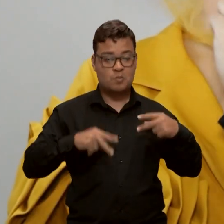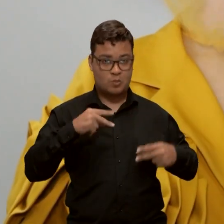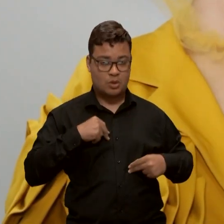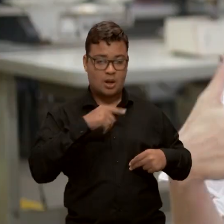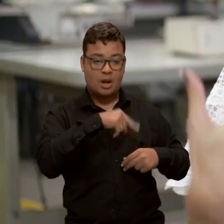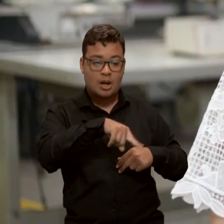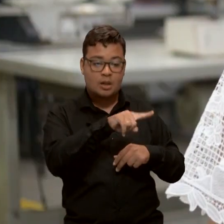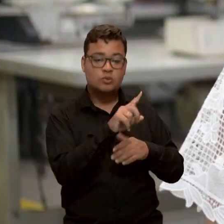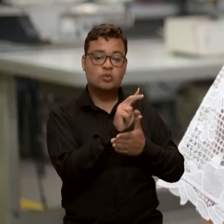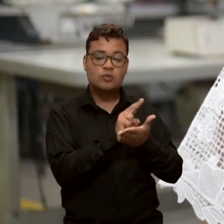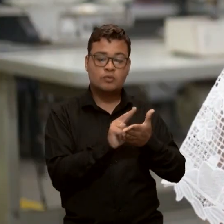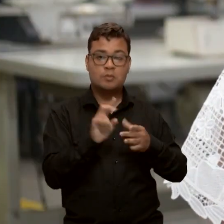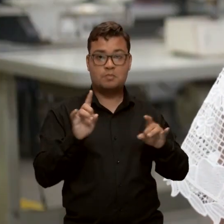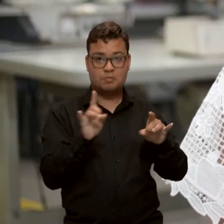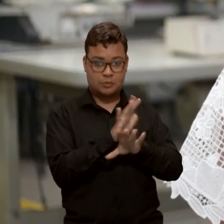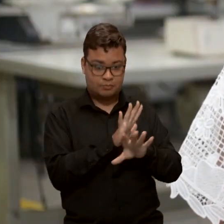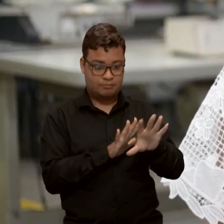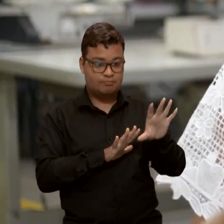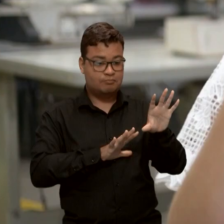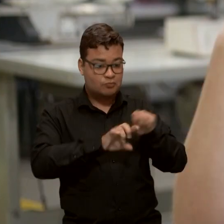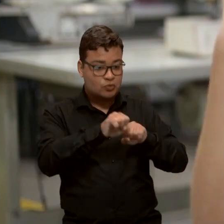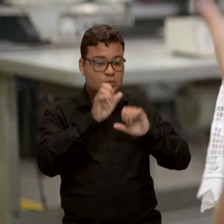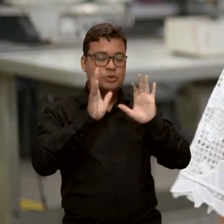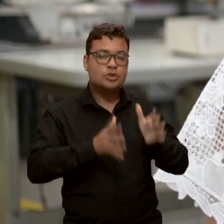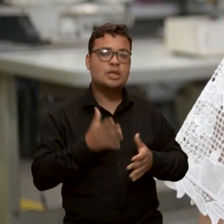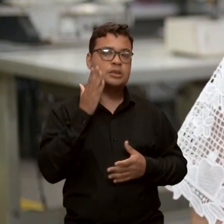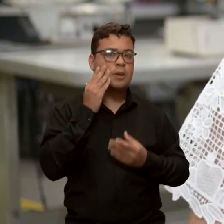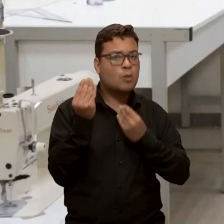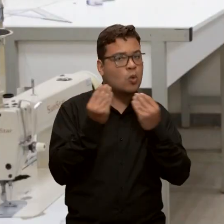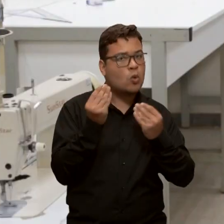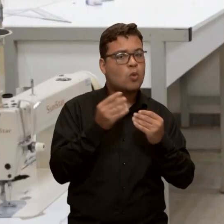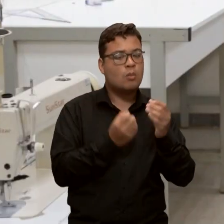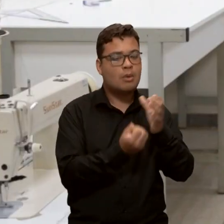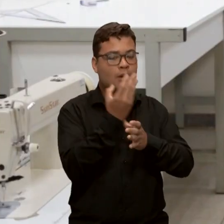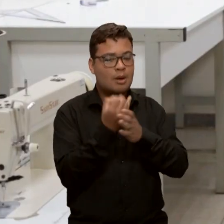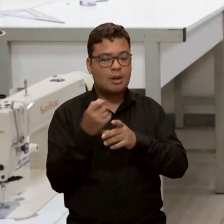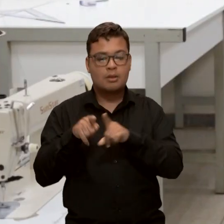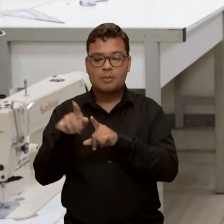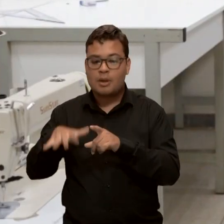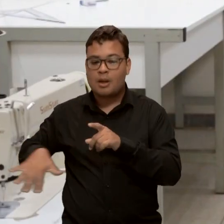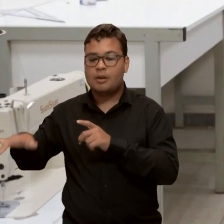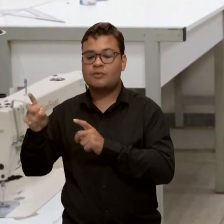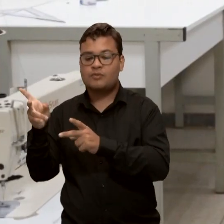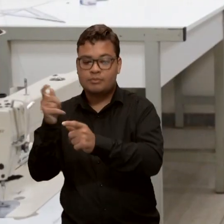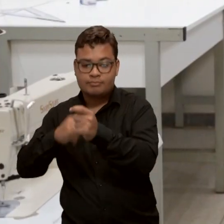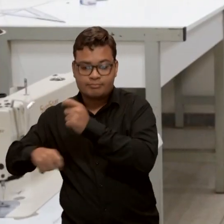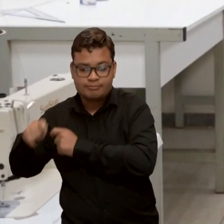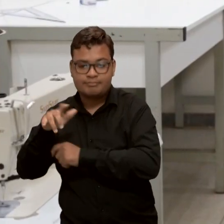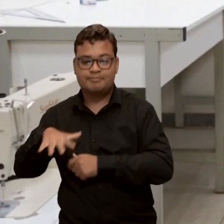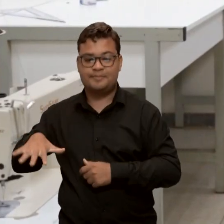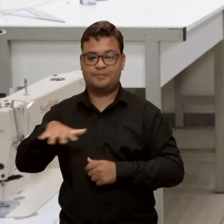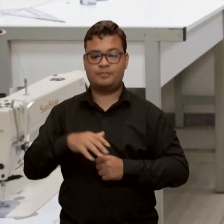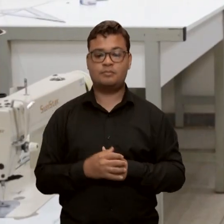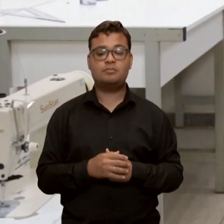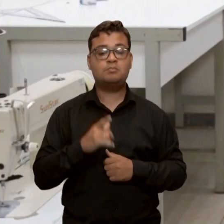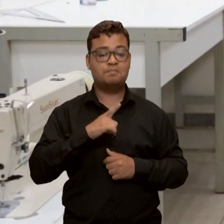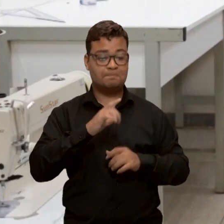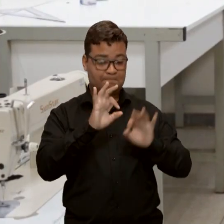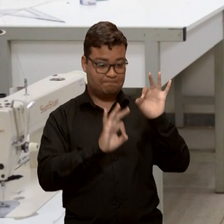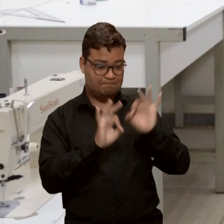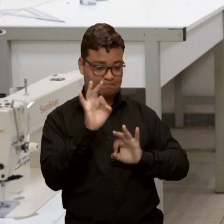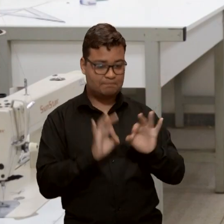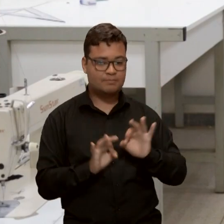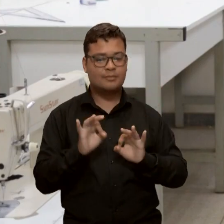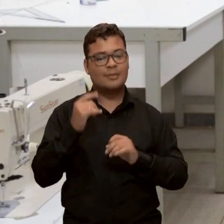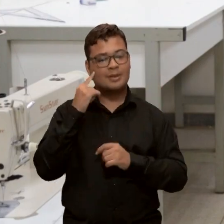esse pensamento ampliado, então, de criação e mercado. As roupas produzidas para o desfile se inspiram na estética do